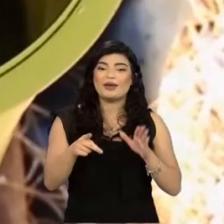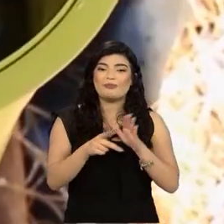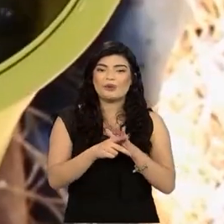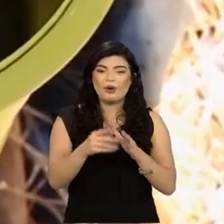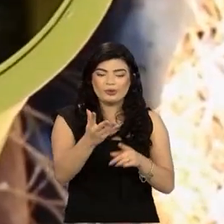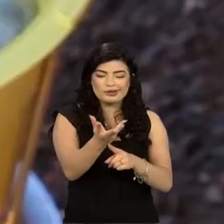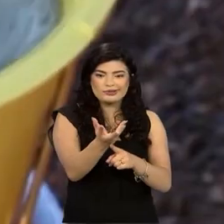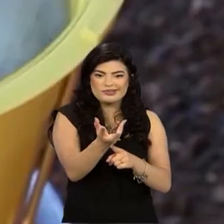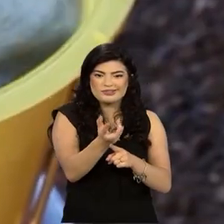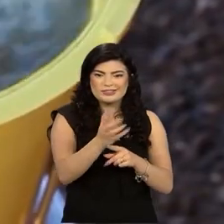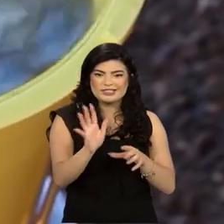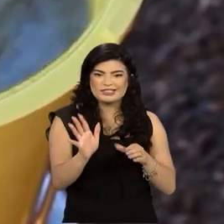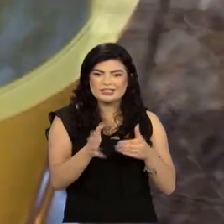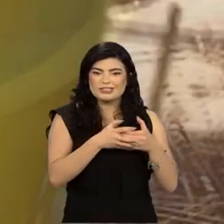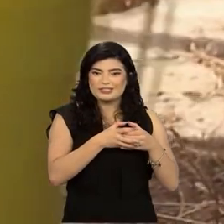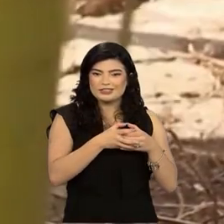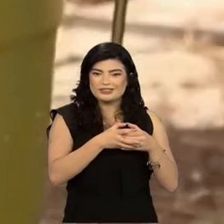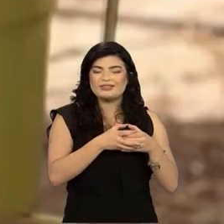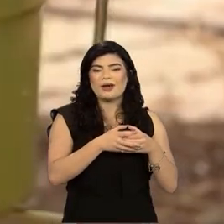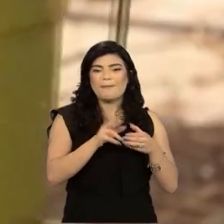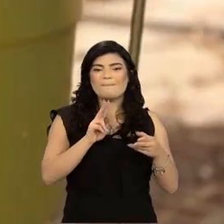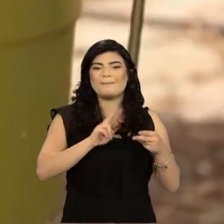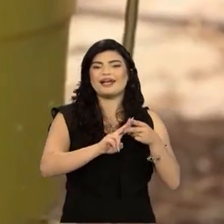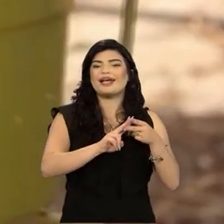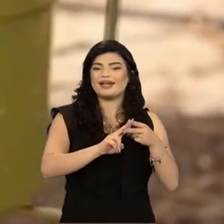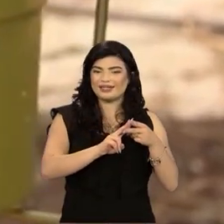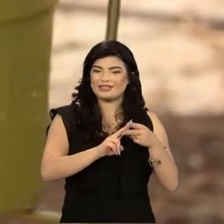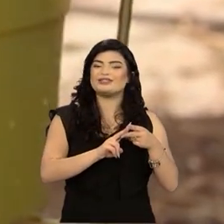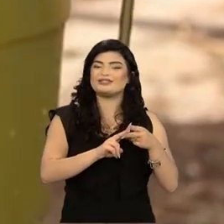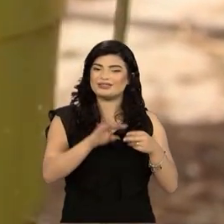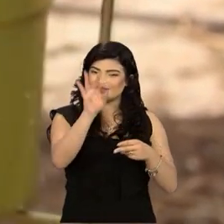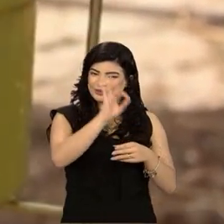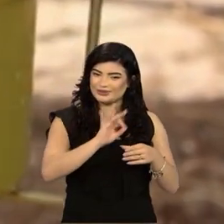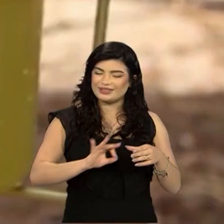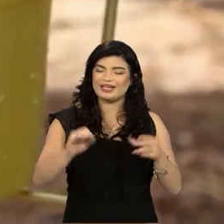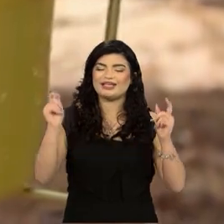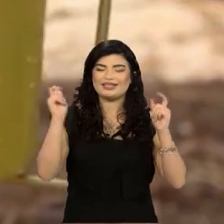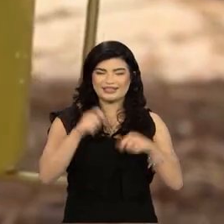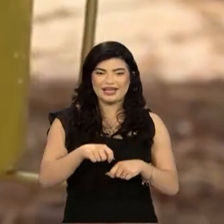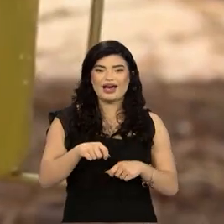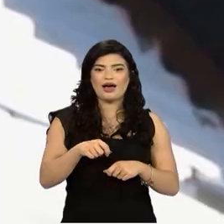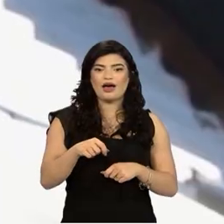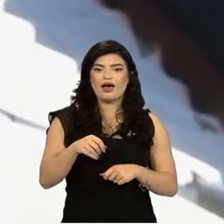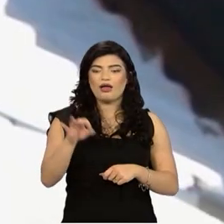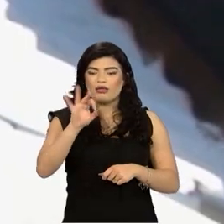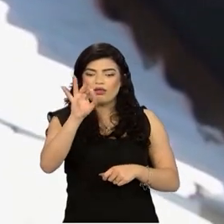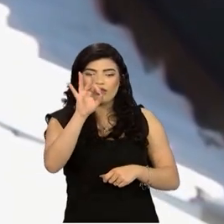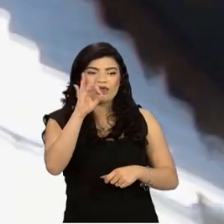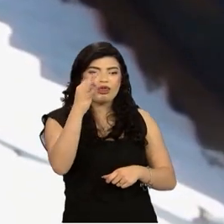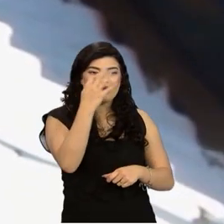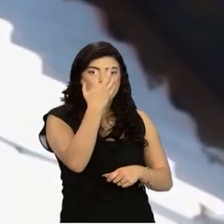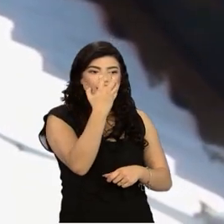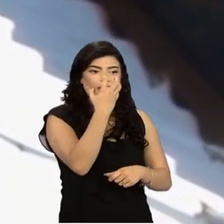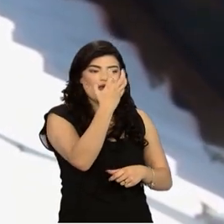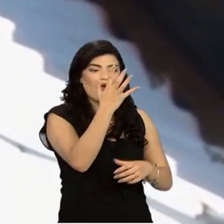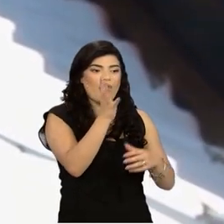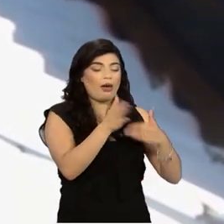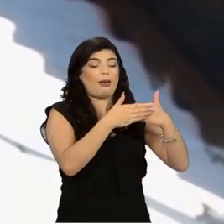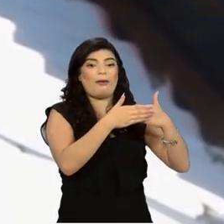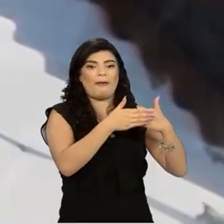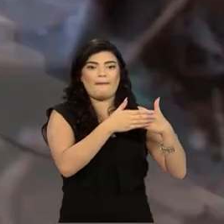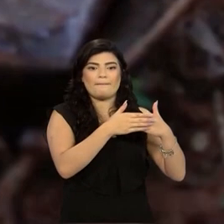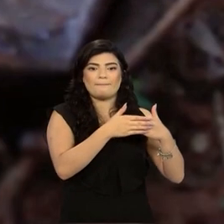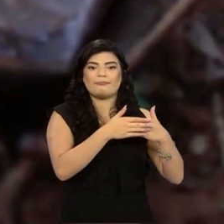Algumas iscas artificiais naturais ou artificiais que atraem as moscas e deixam ela na armadilha.